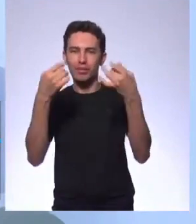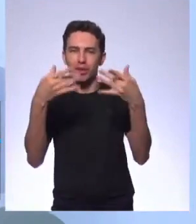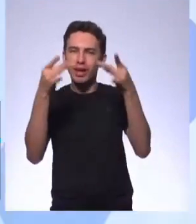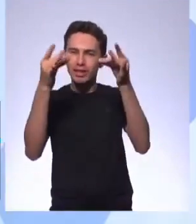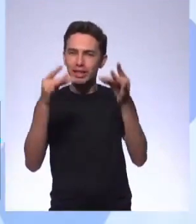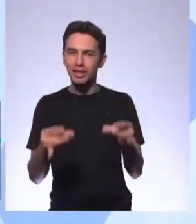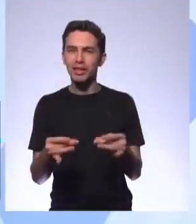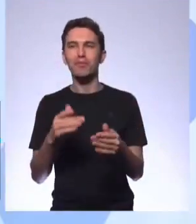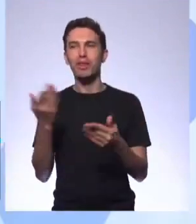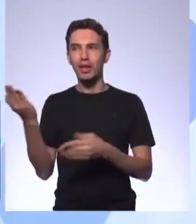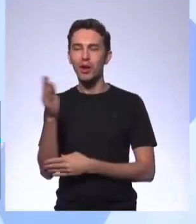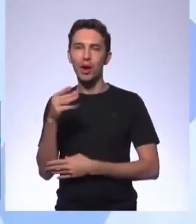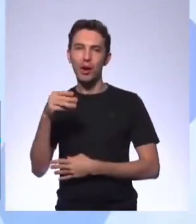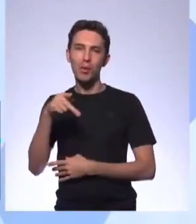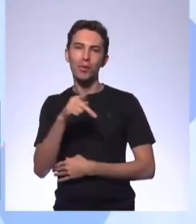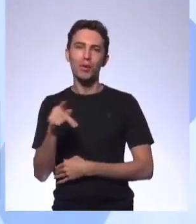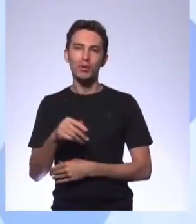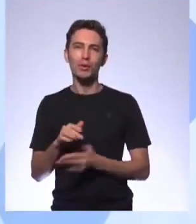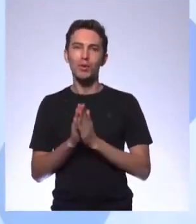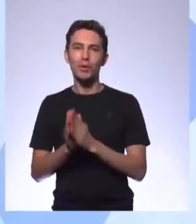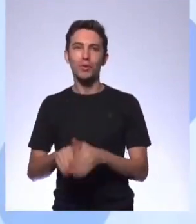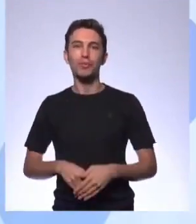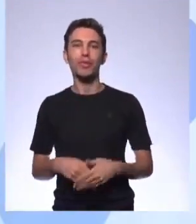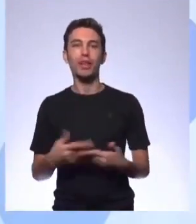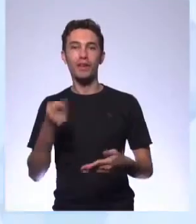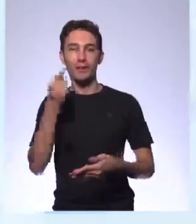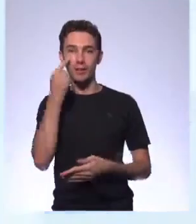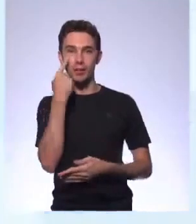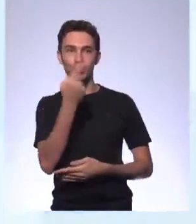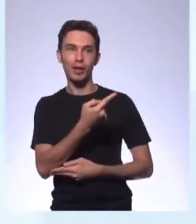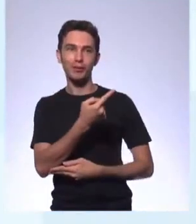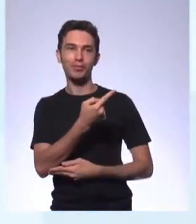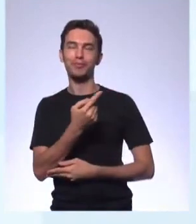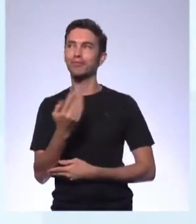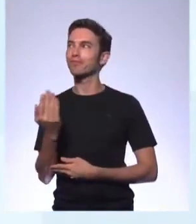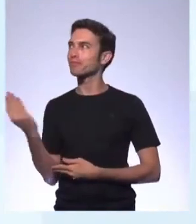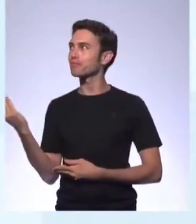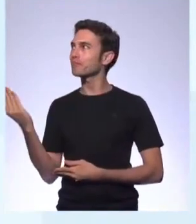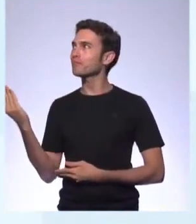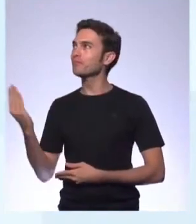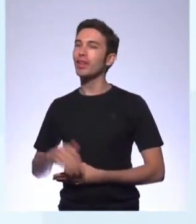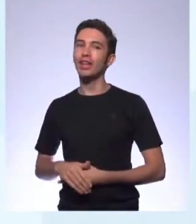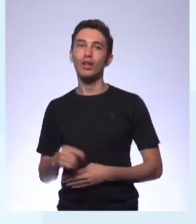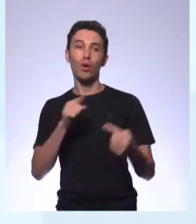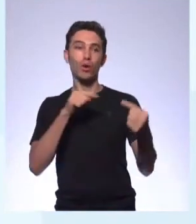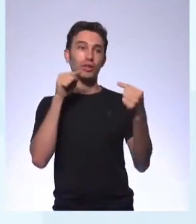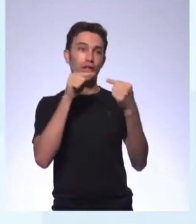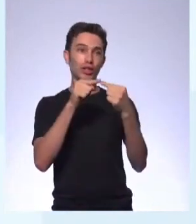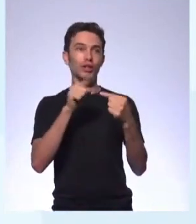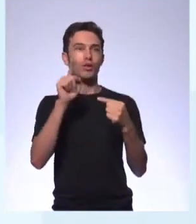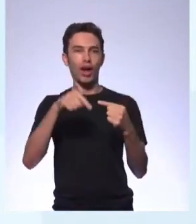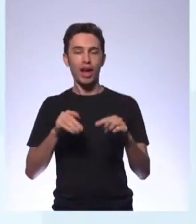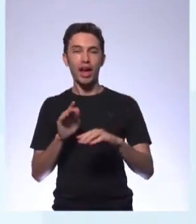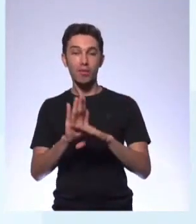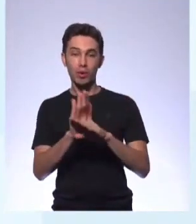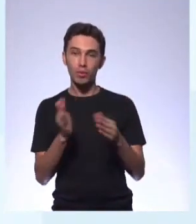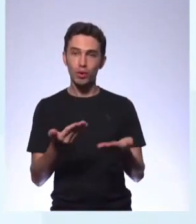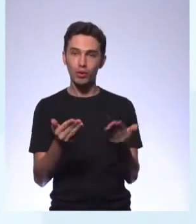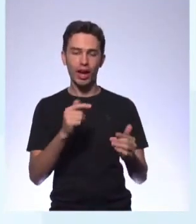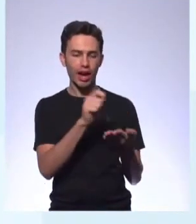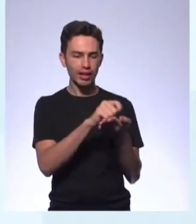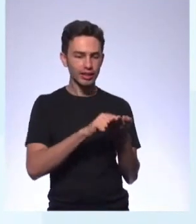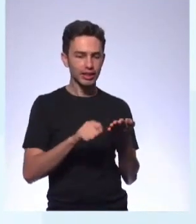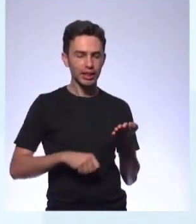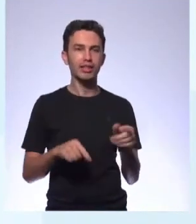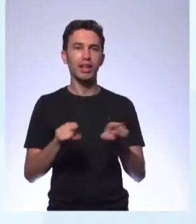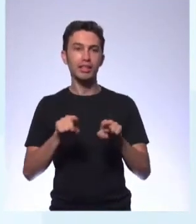Sempre um prazer, professora. Vamos lá, resenha crítica, mãos à obra. Na tela, o objetivo da aula, promover a escrita e a revisão da